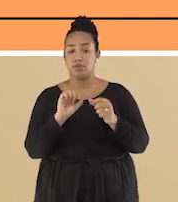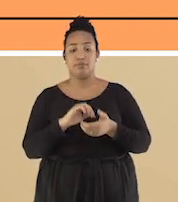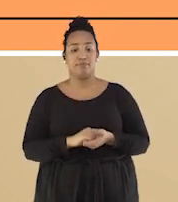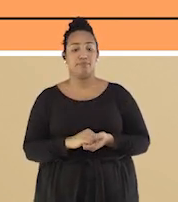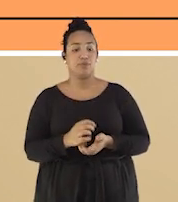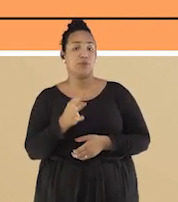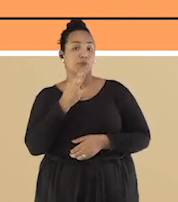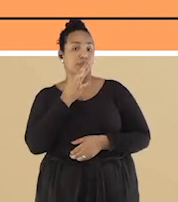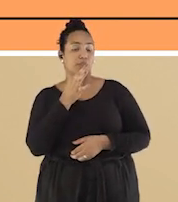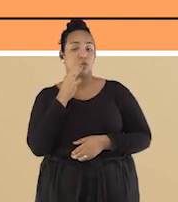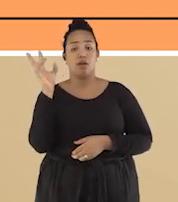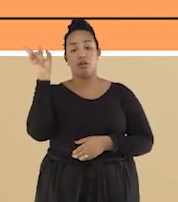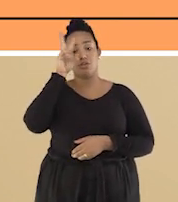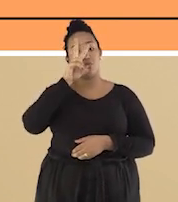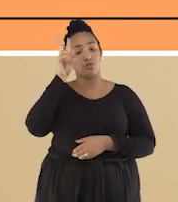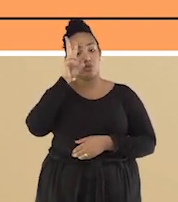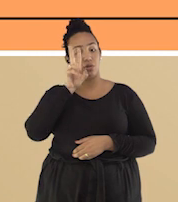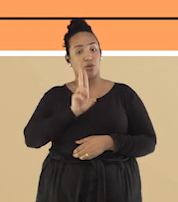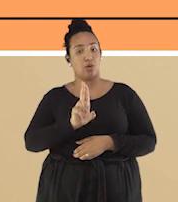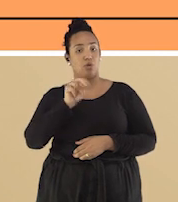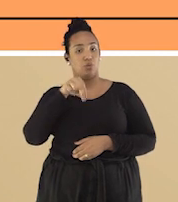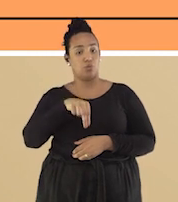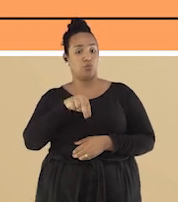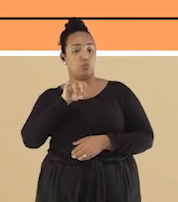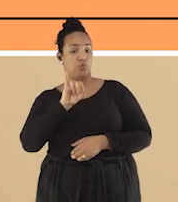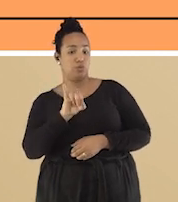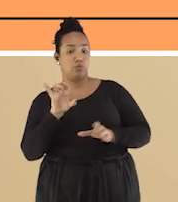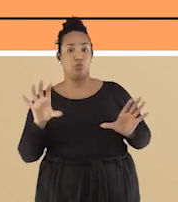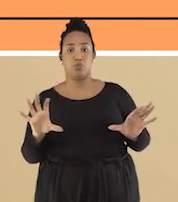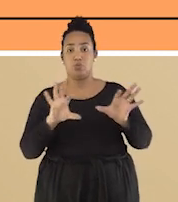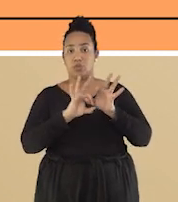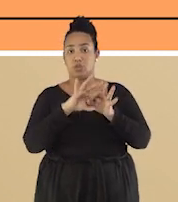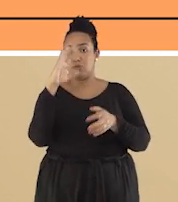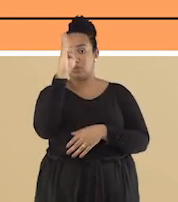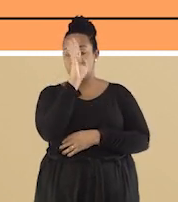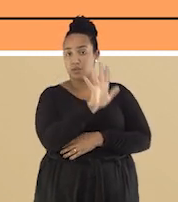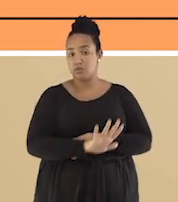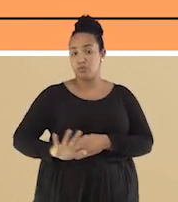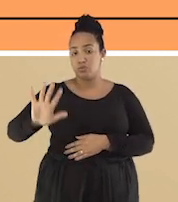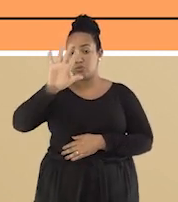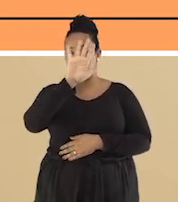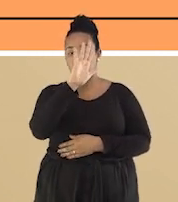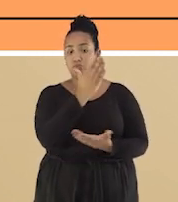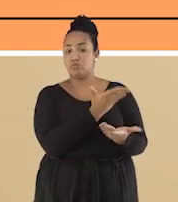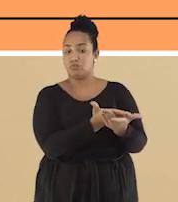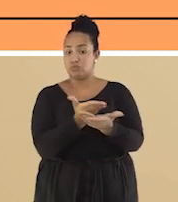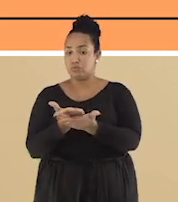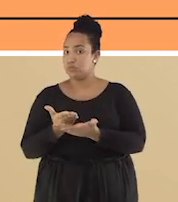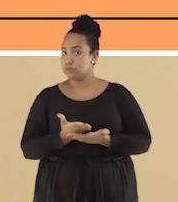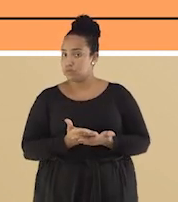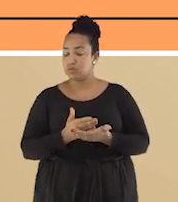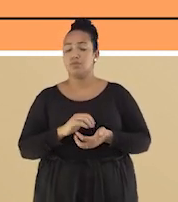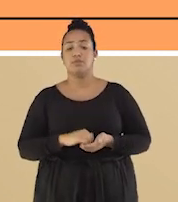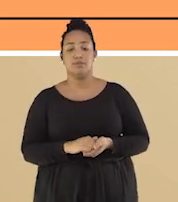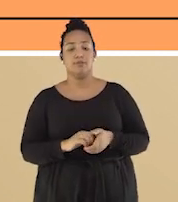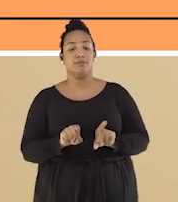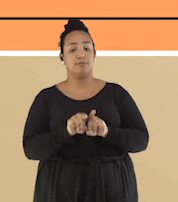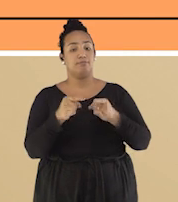conhecer a história da União Nacional dos Estudantes, compreendendo a organização como um símbolo de lutas sociais e políticas.